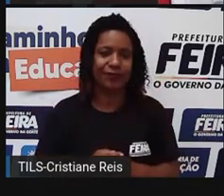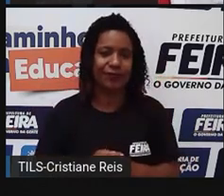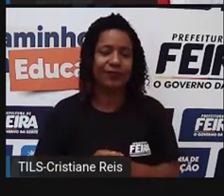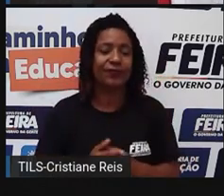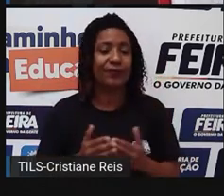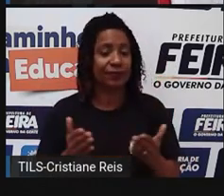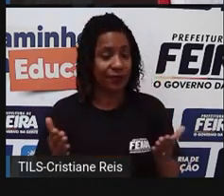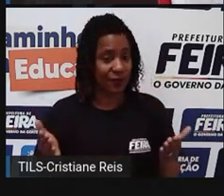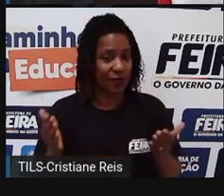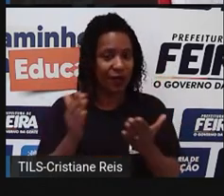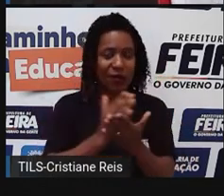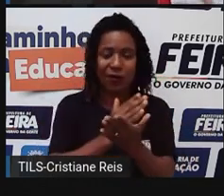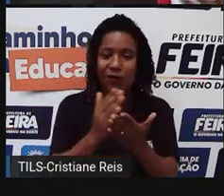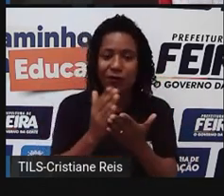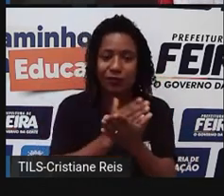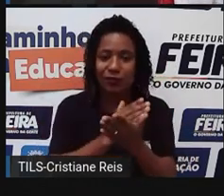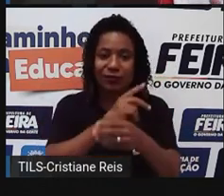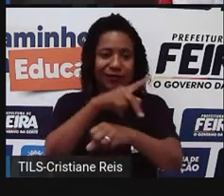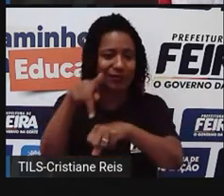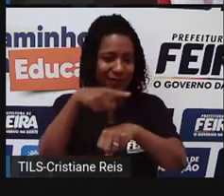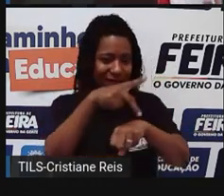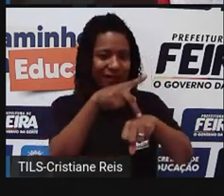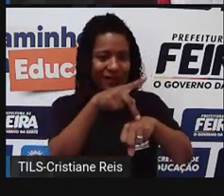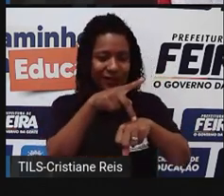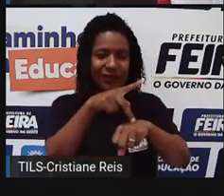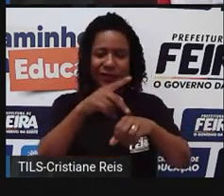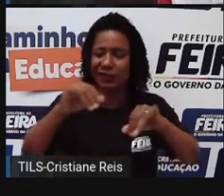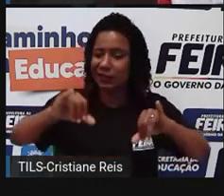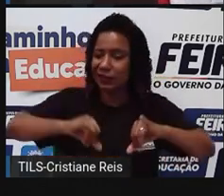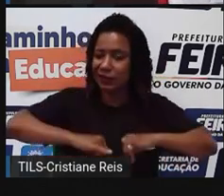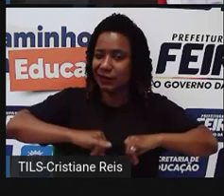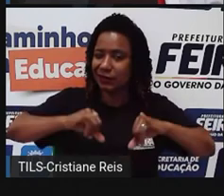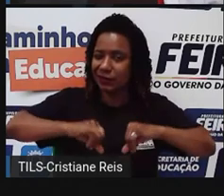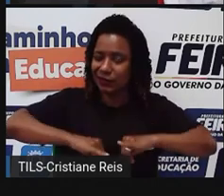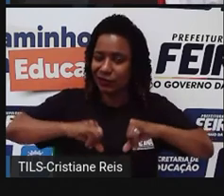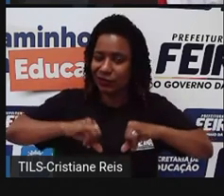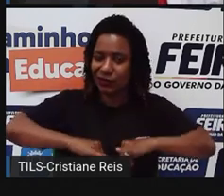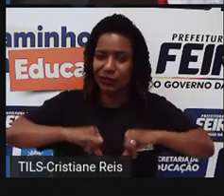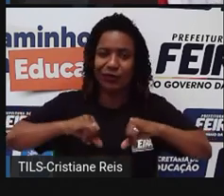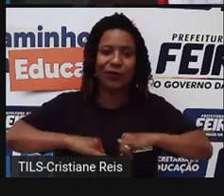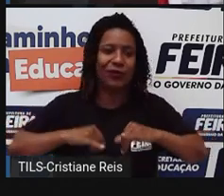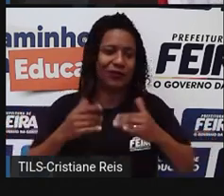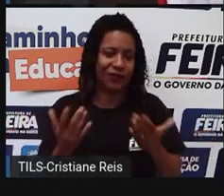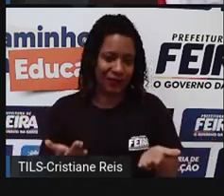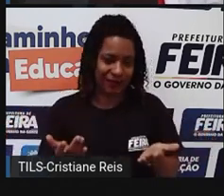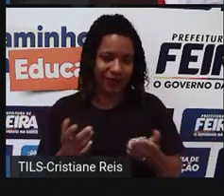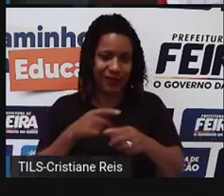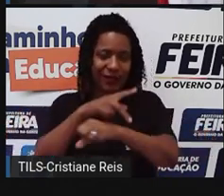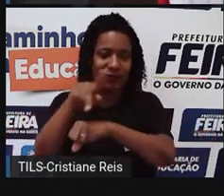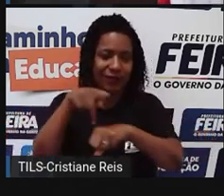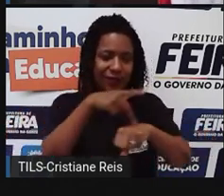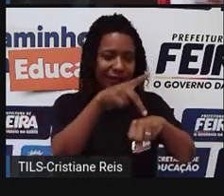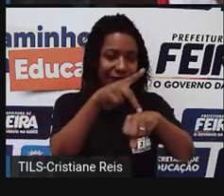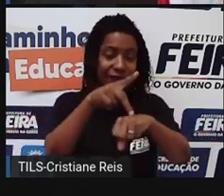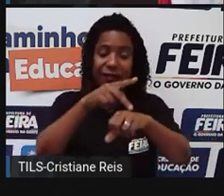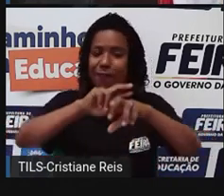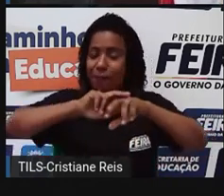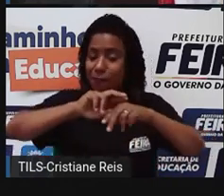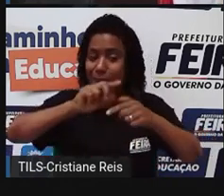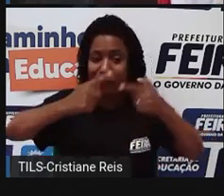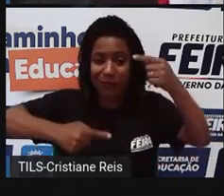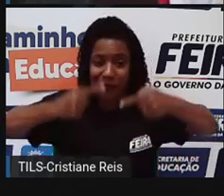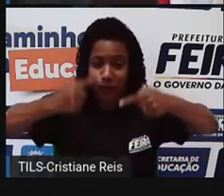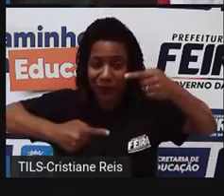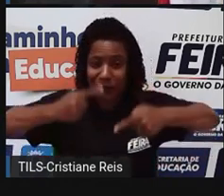existem países que até hoje ainda sofrem na interferência de outros com vários conflitos, principalmente